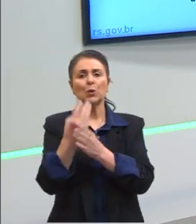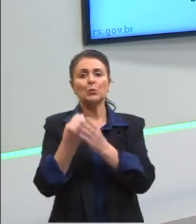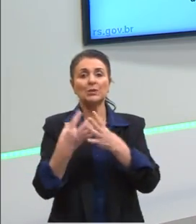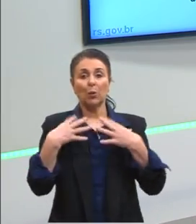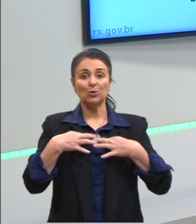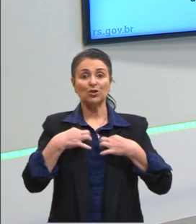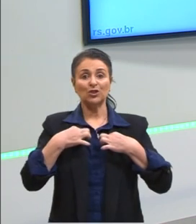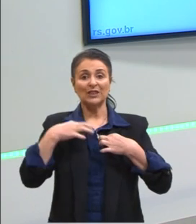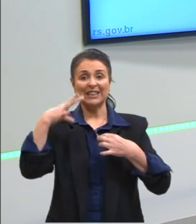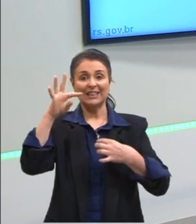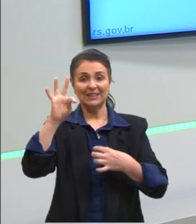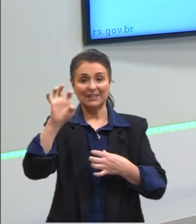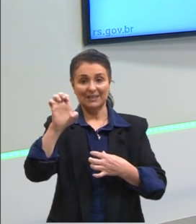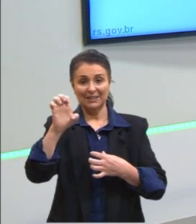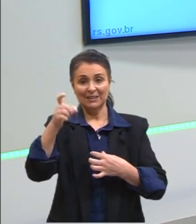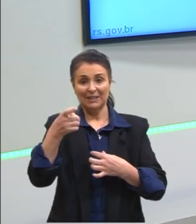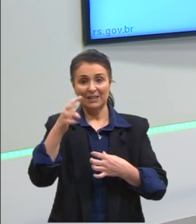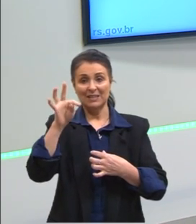essa situação.